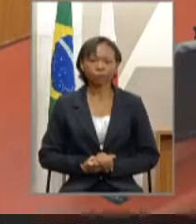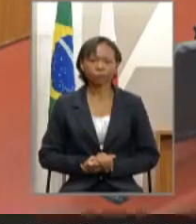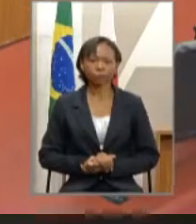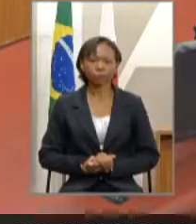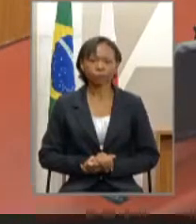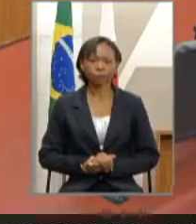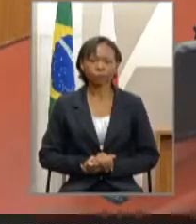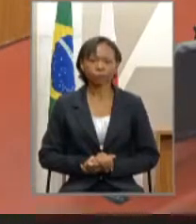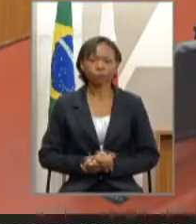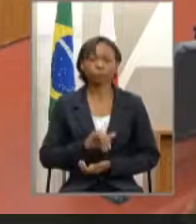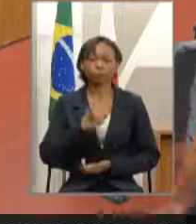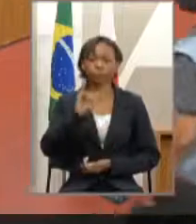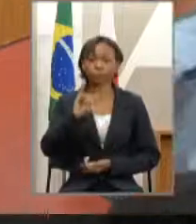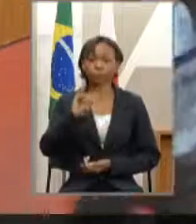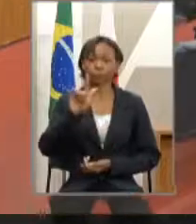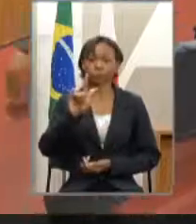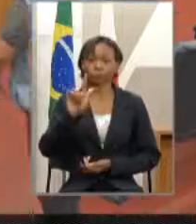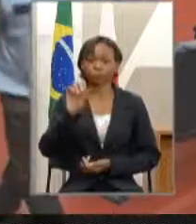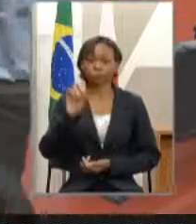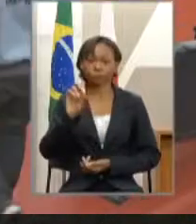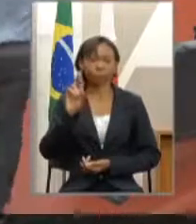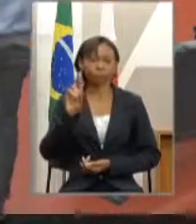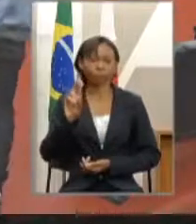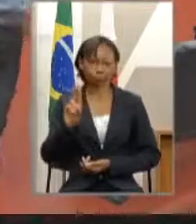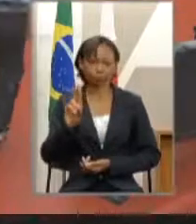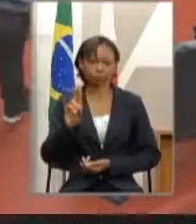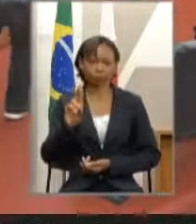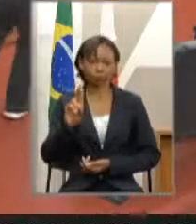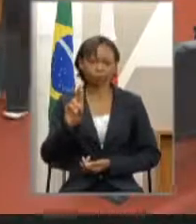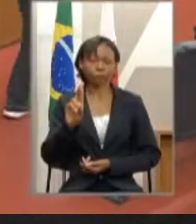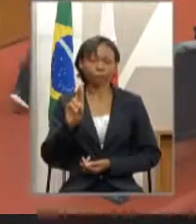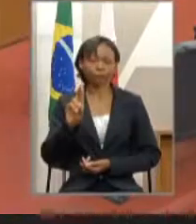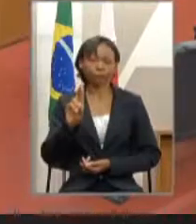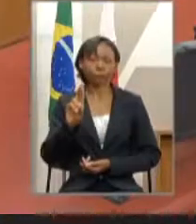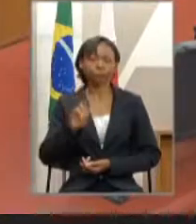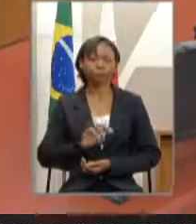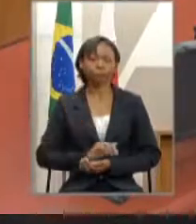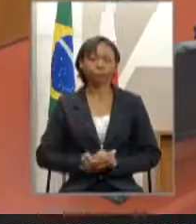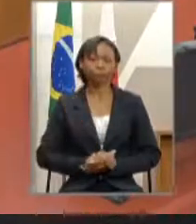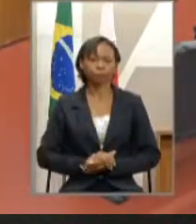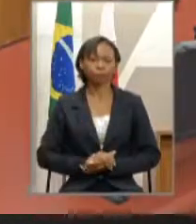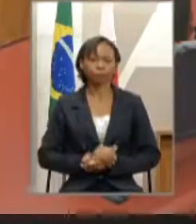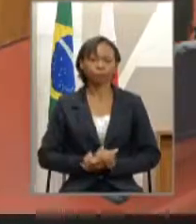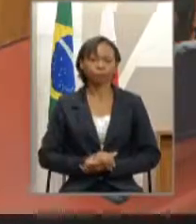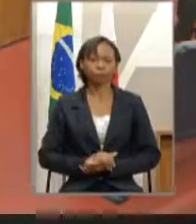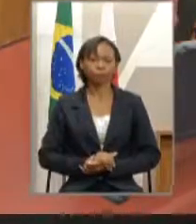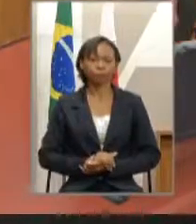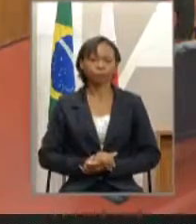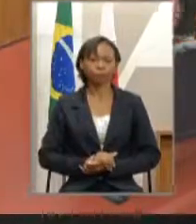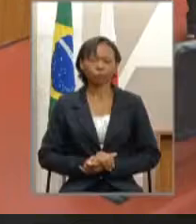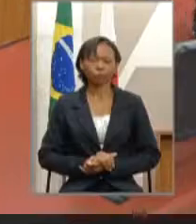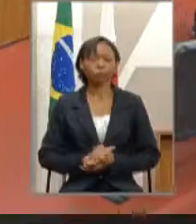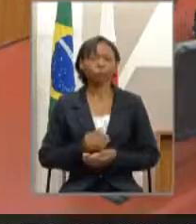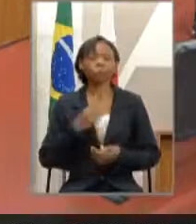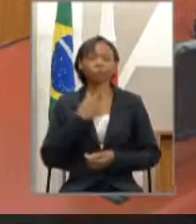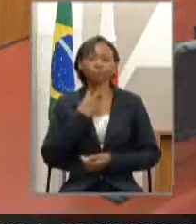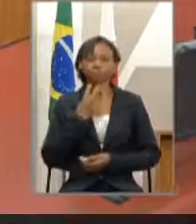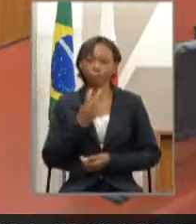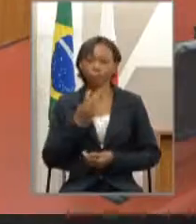O Igor Valero Rodrigues, que está aqui presente.